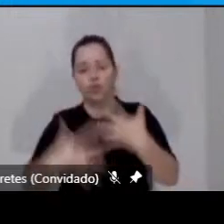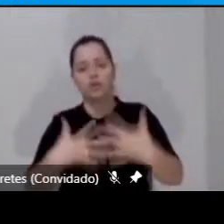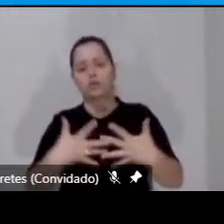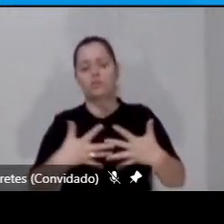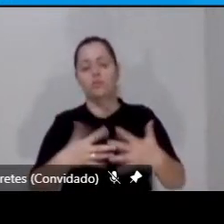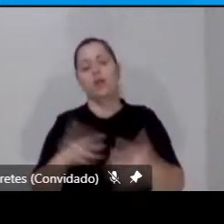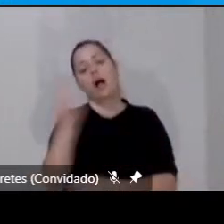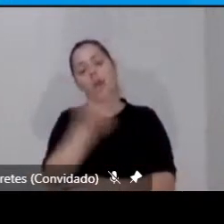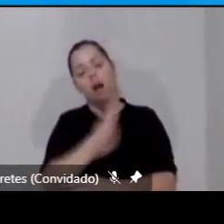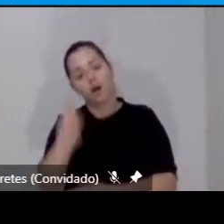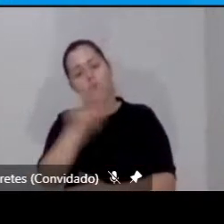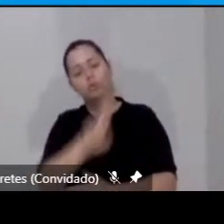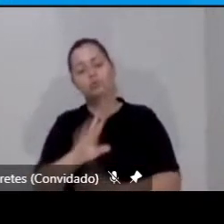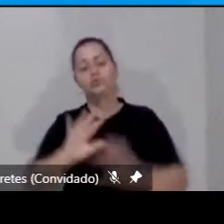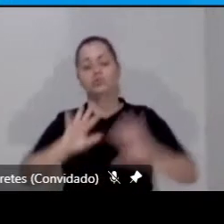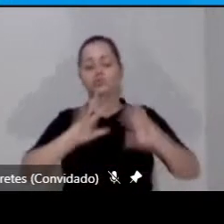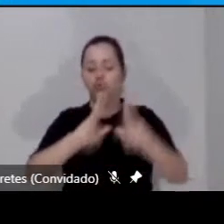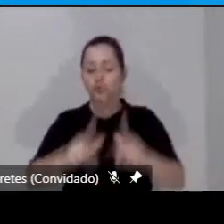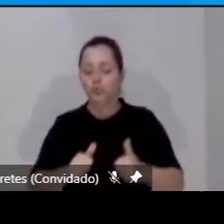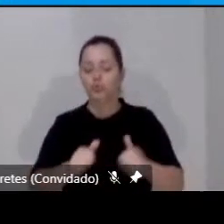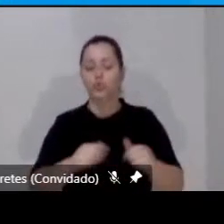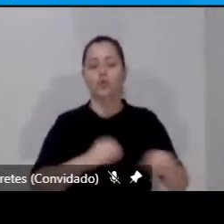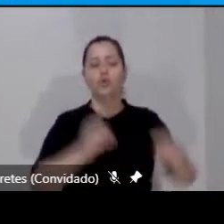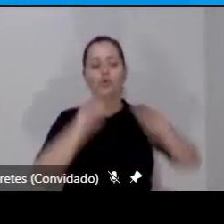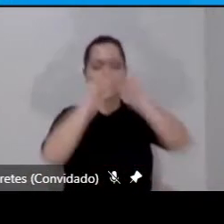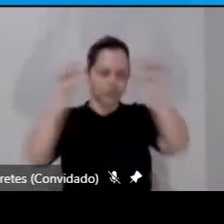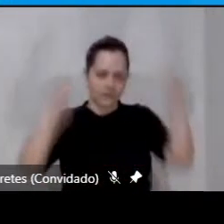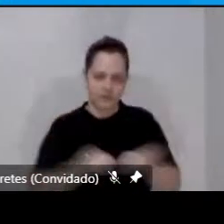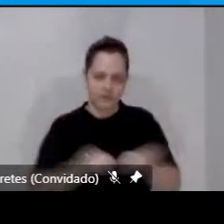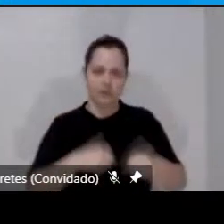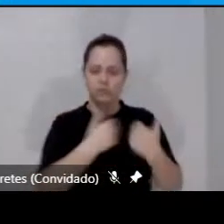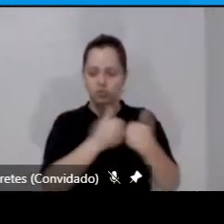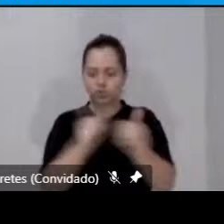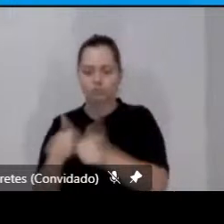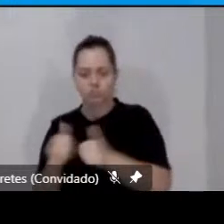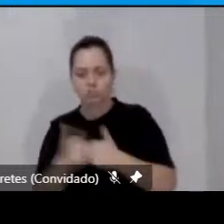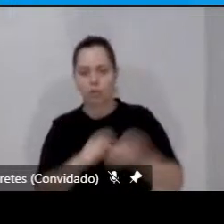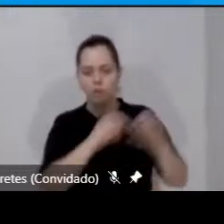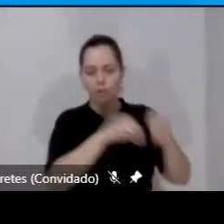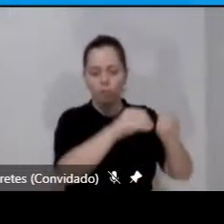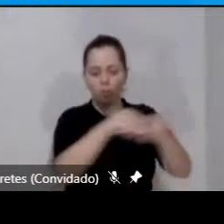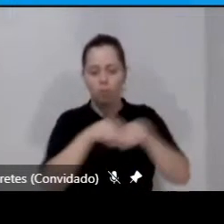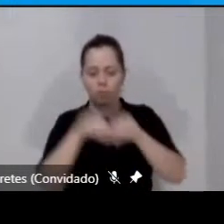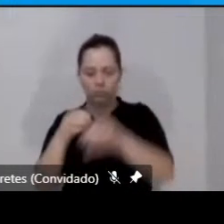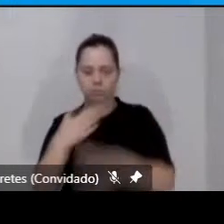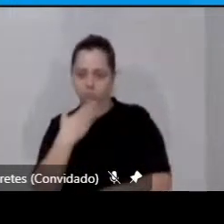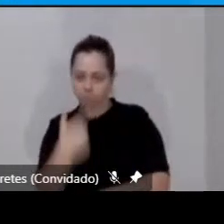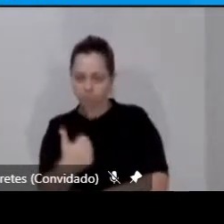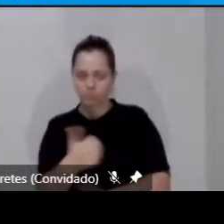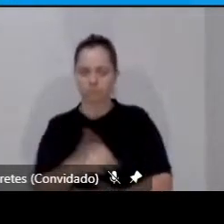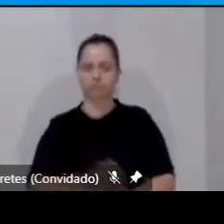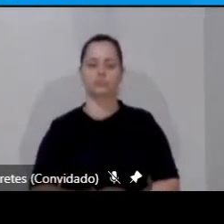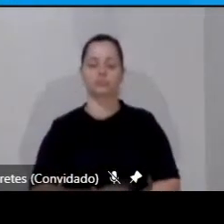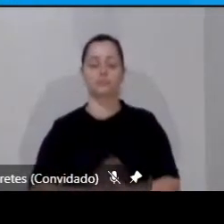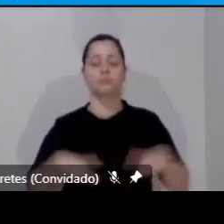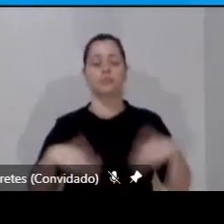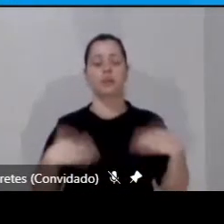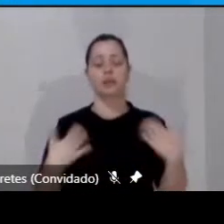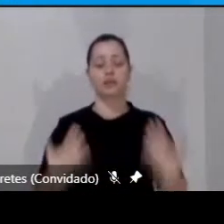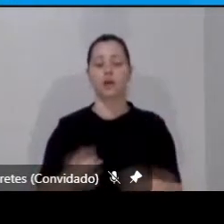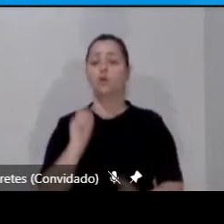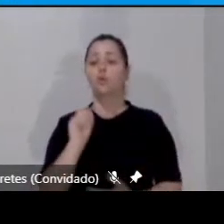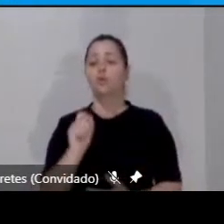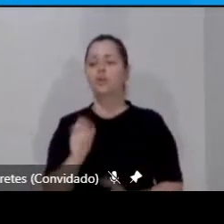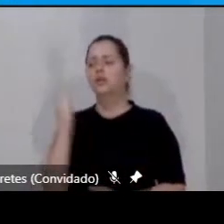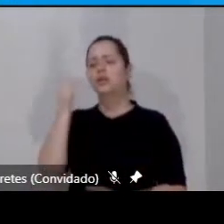uso de sistemas de transporte um pouco mais eficientes. Porém, o que é